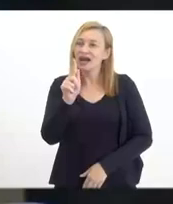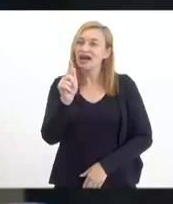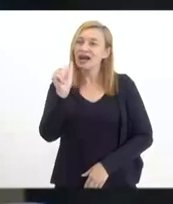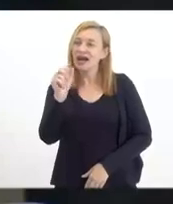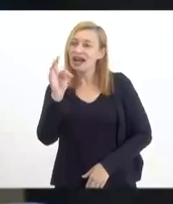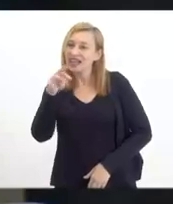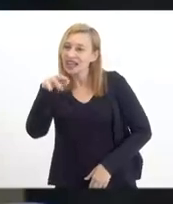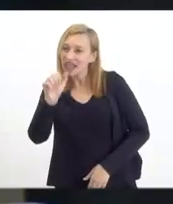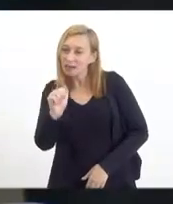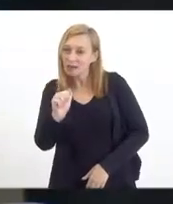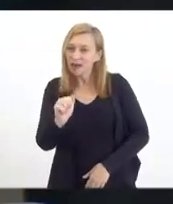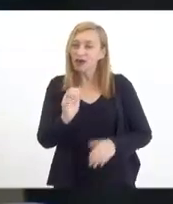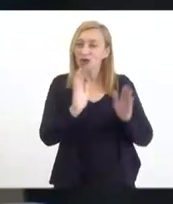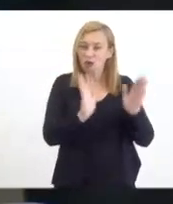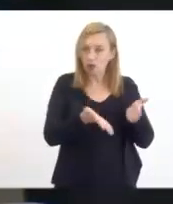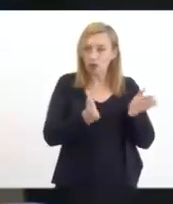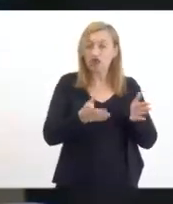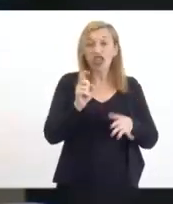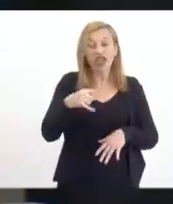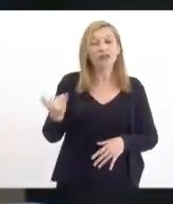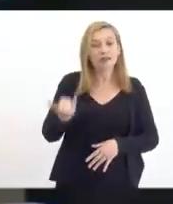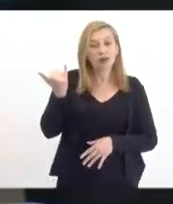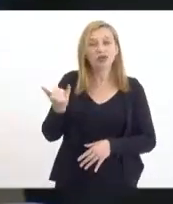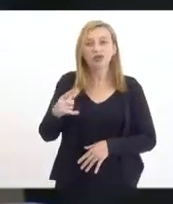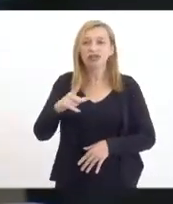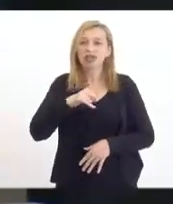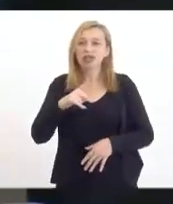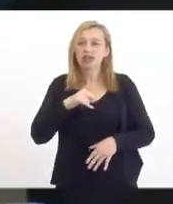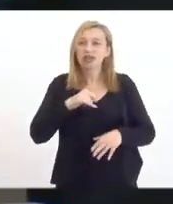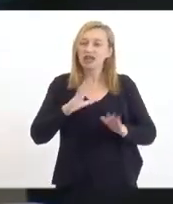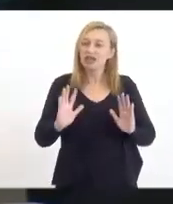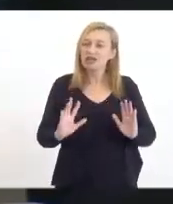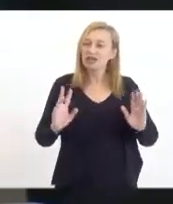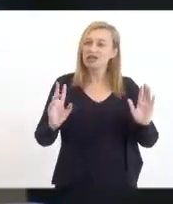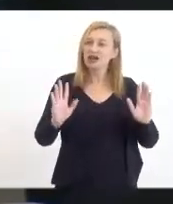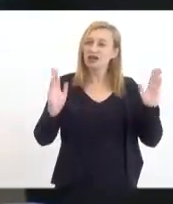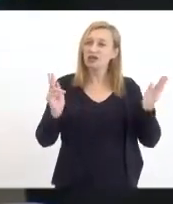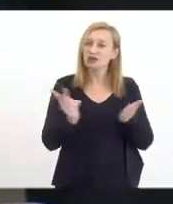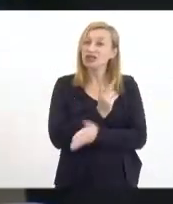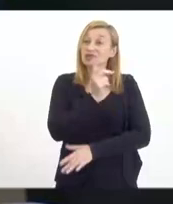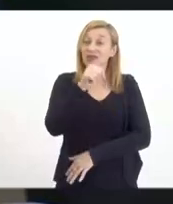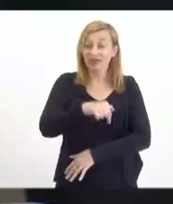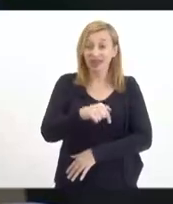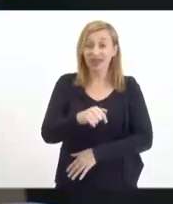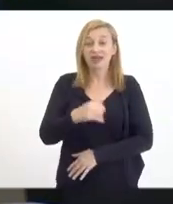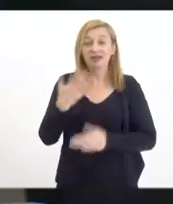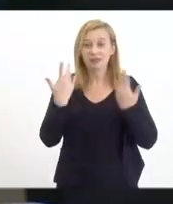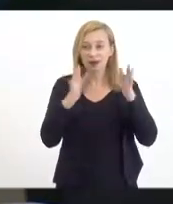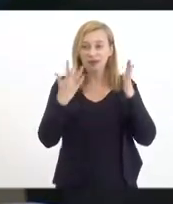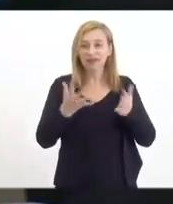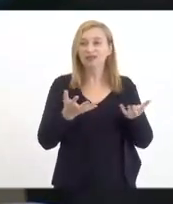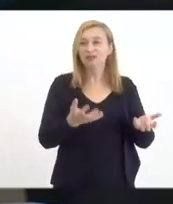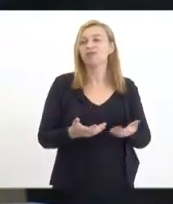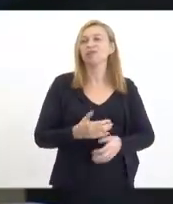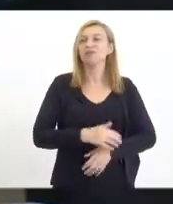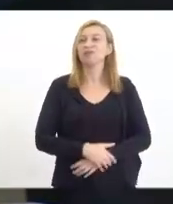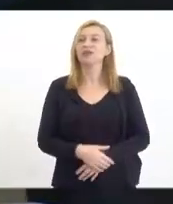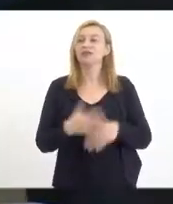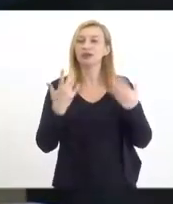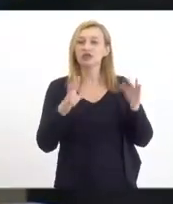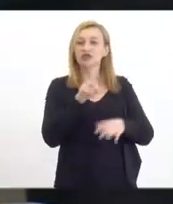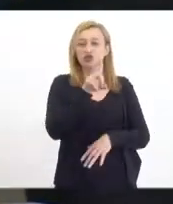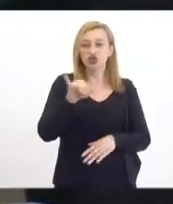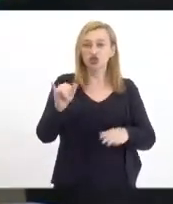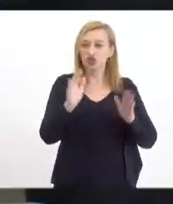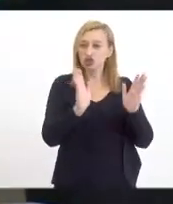filha frequenta o município. Então, é muito importante ter esse evento aqui. Parabéns. Então, vou cumprimentar aqui, pelo dia